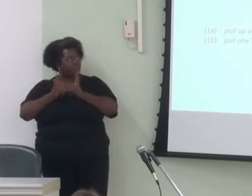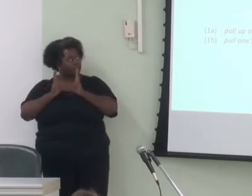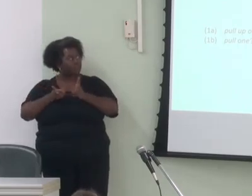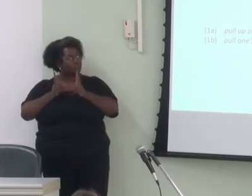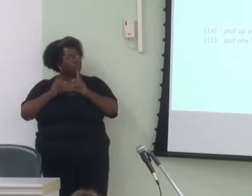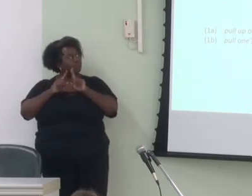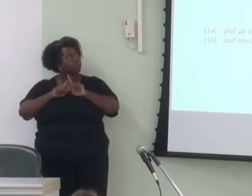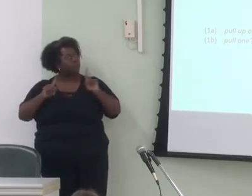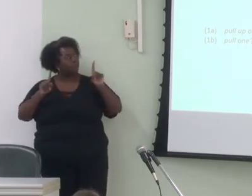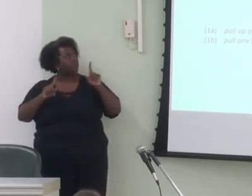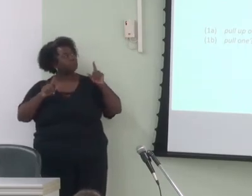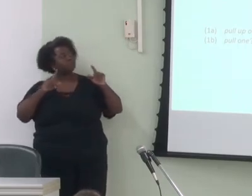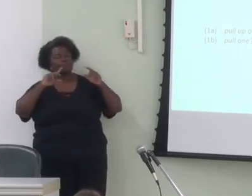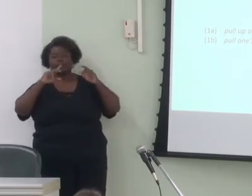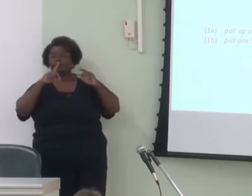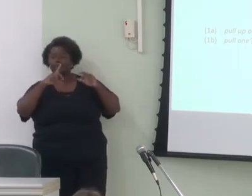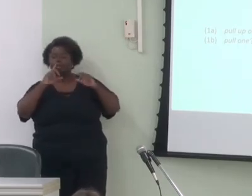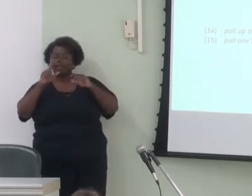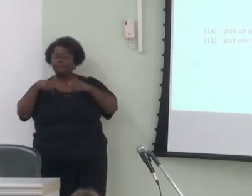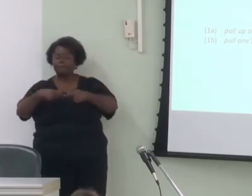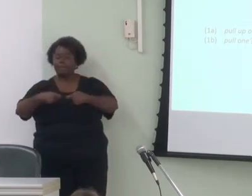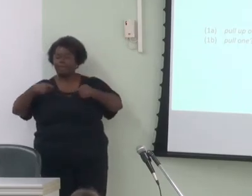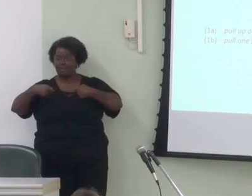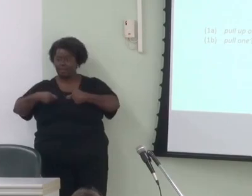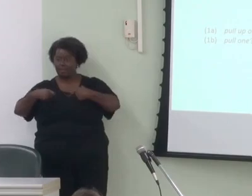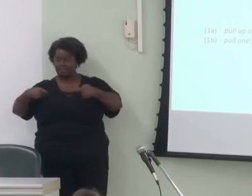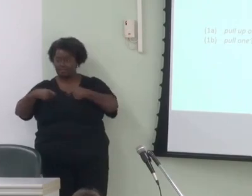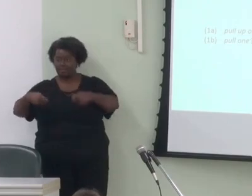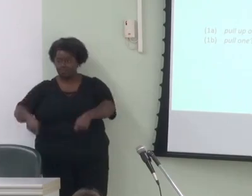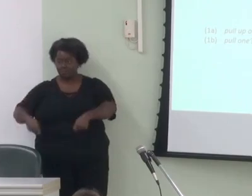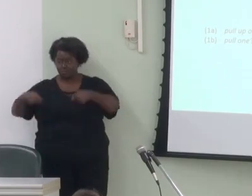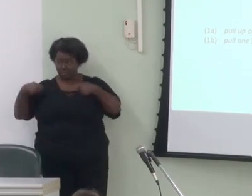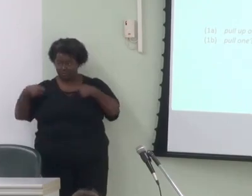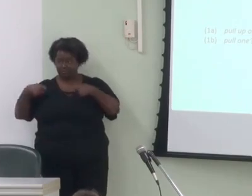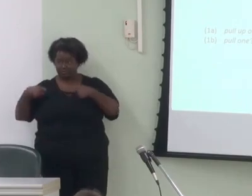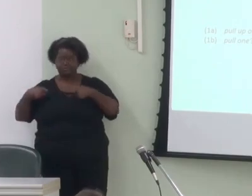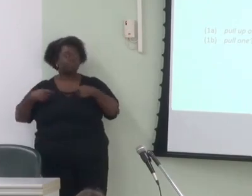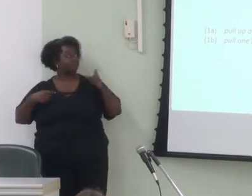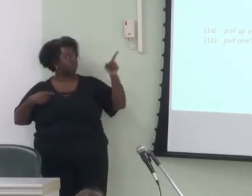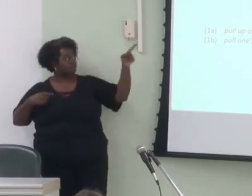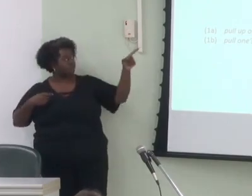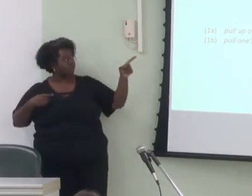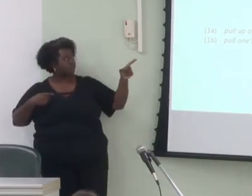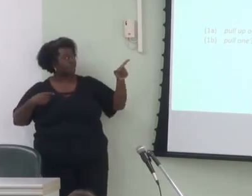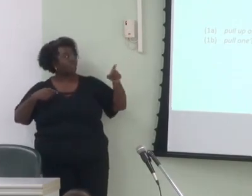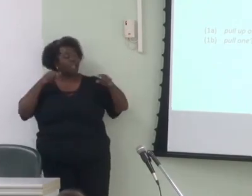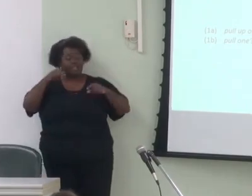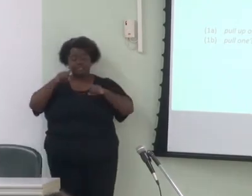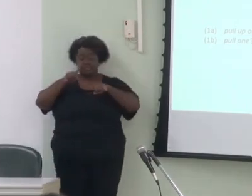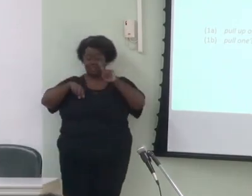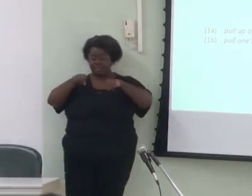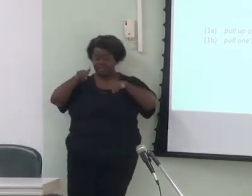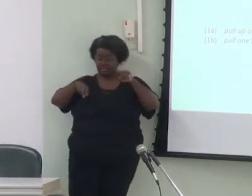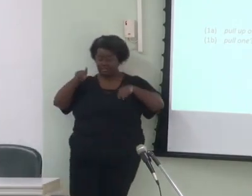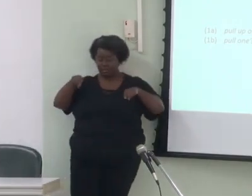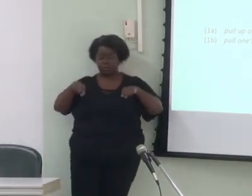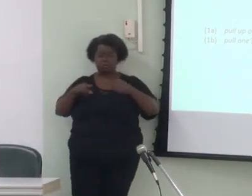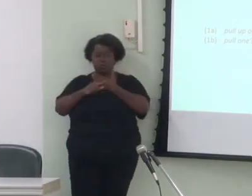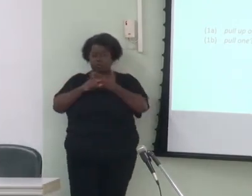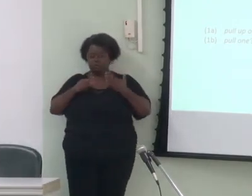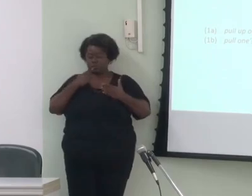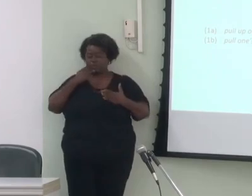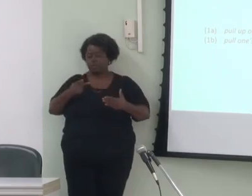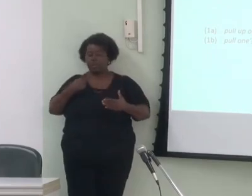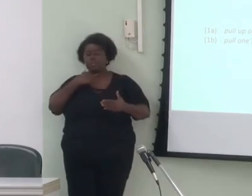puxar a meia para cima está presente em qualquer uma das variantes essa variação segundo Capelli não pode ser analisada por